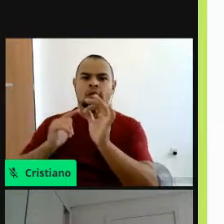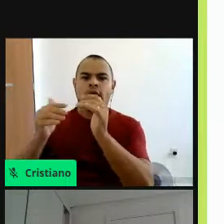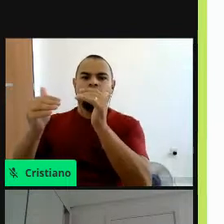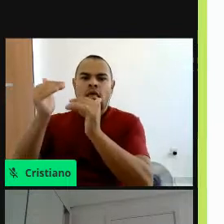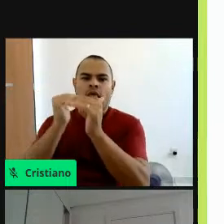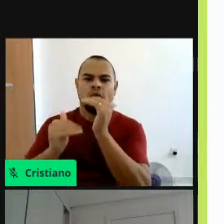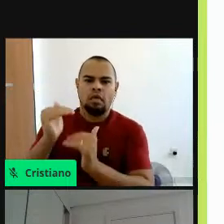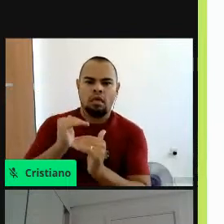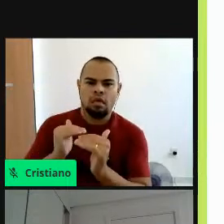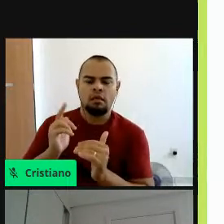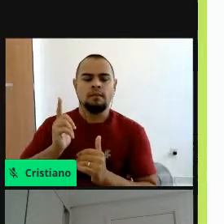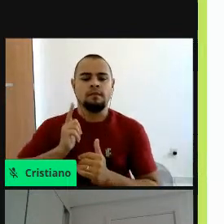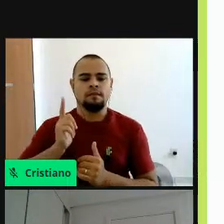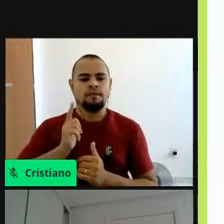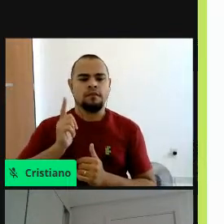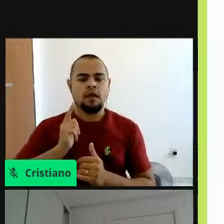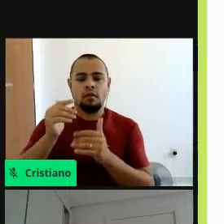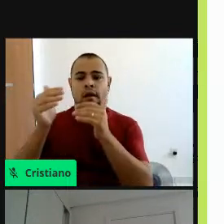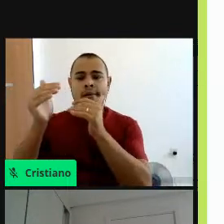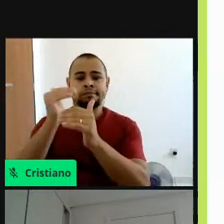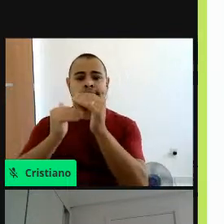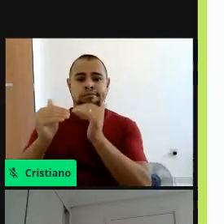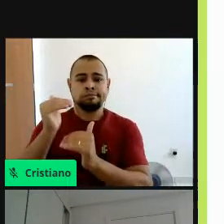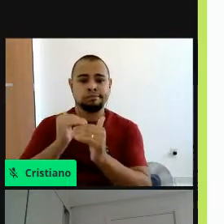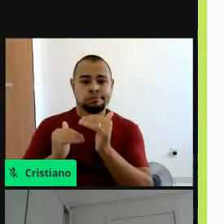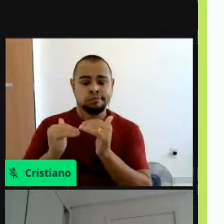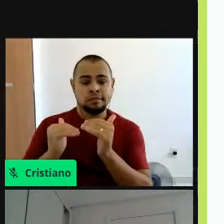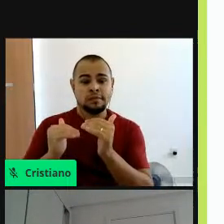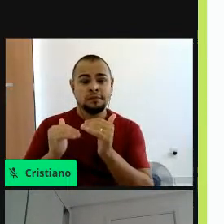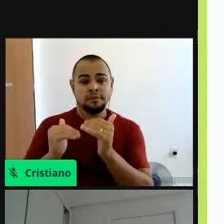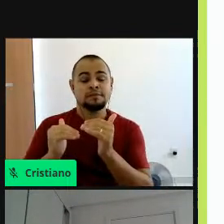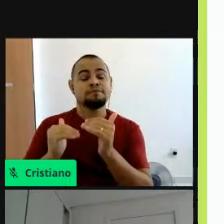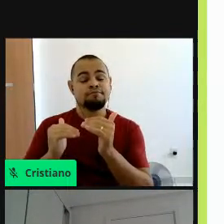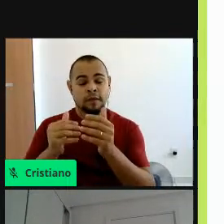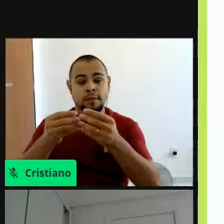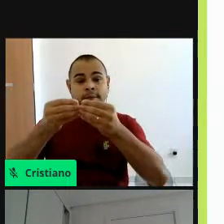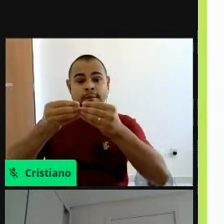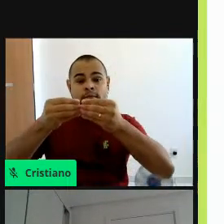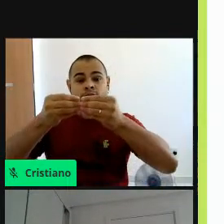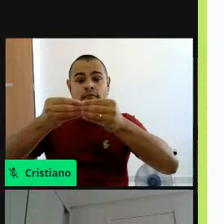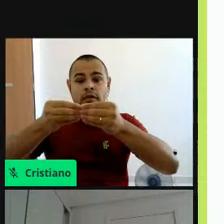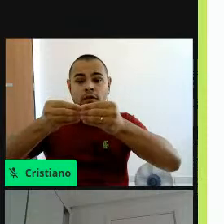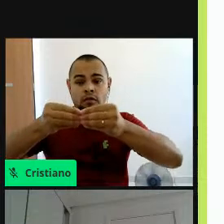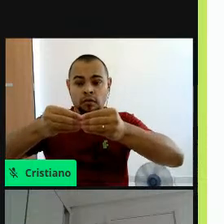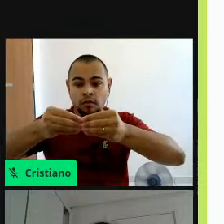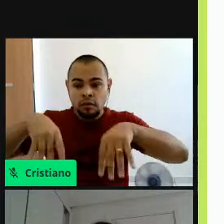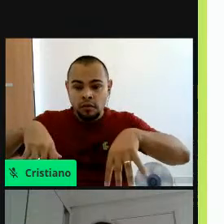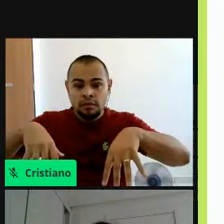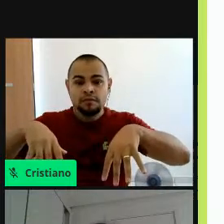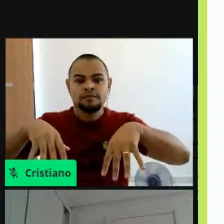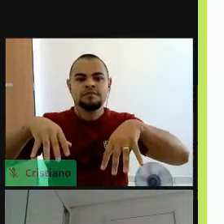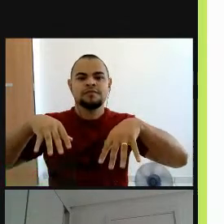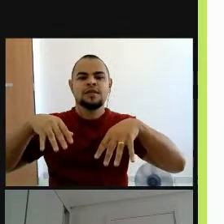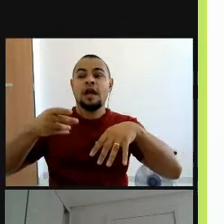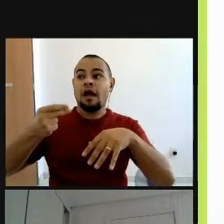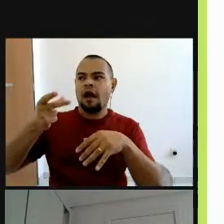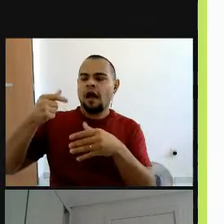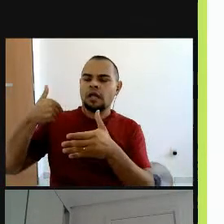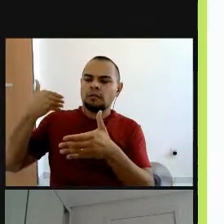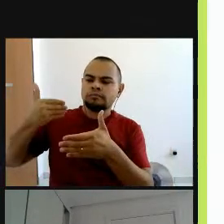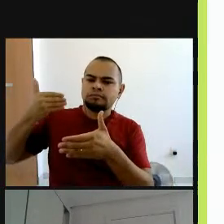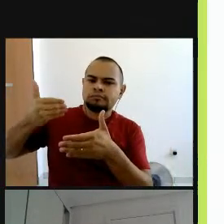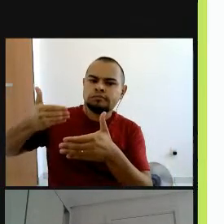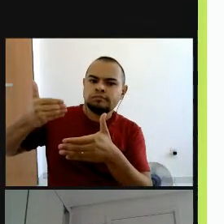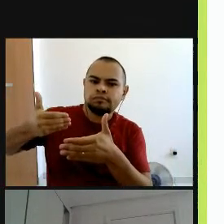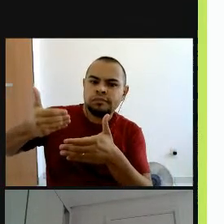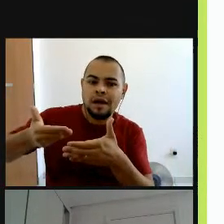houve alguns passos aí para trás e que fez prejudicar, né, tudo isso que estava sendo construído, né,